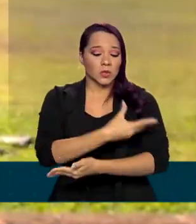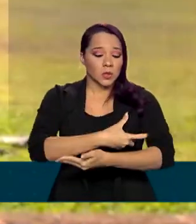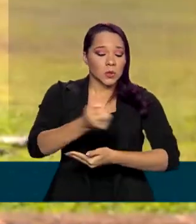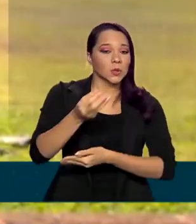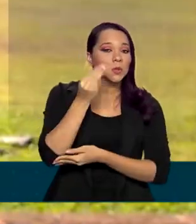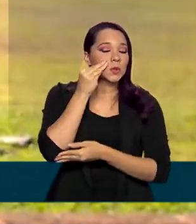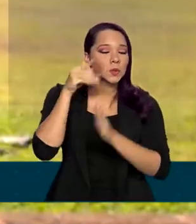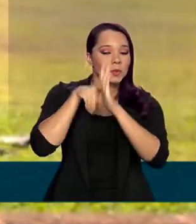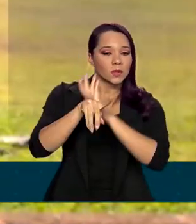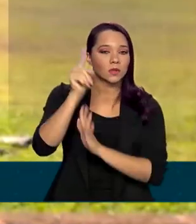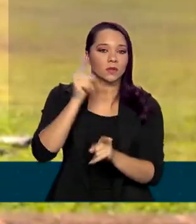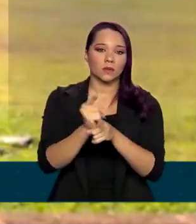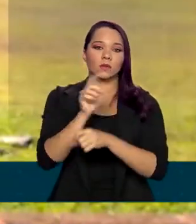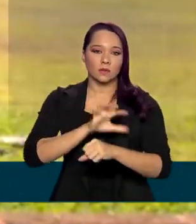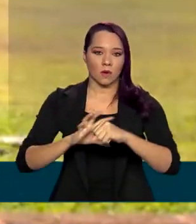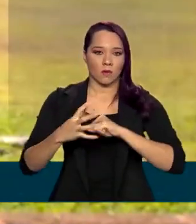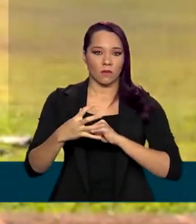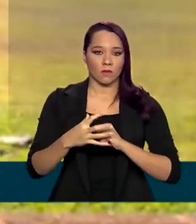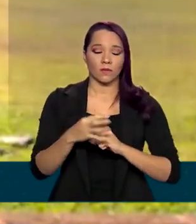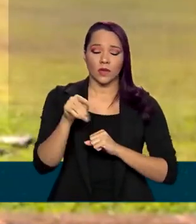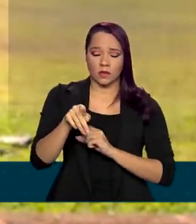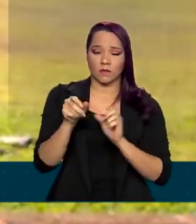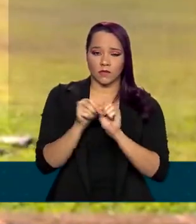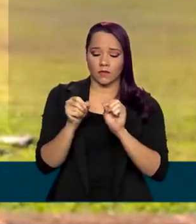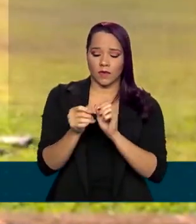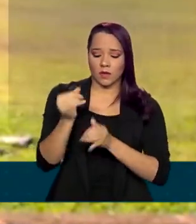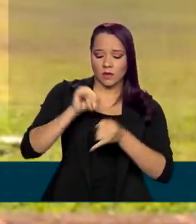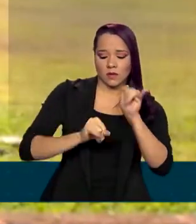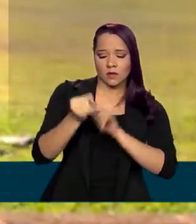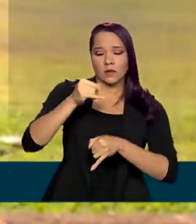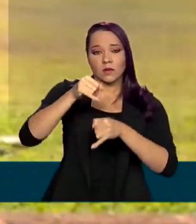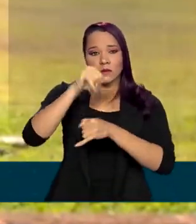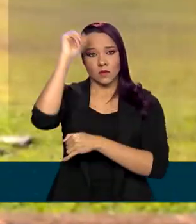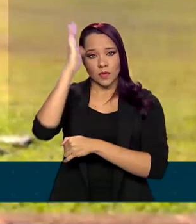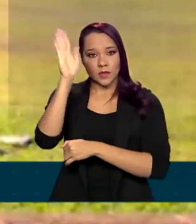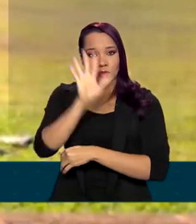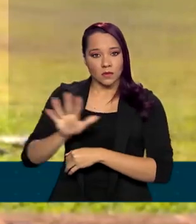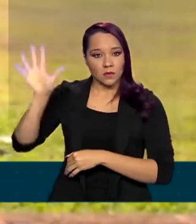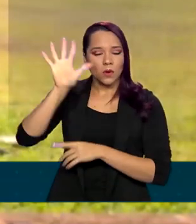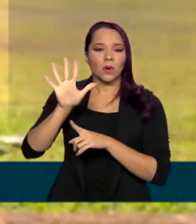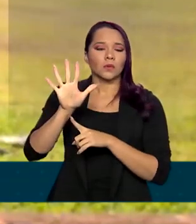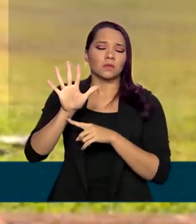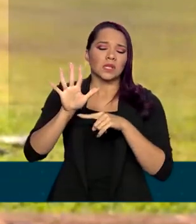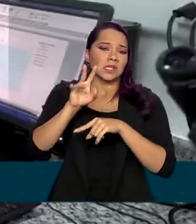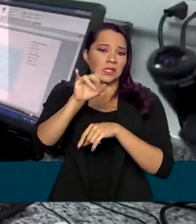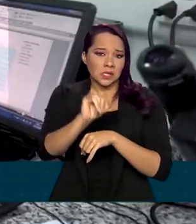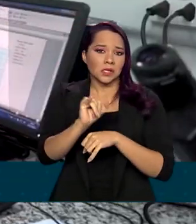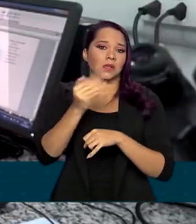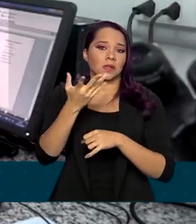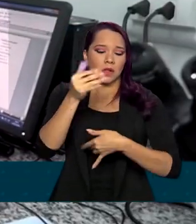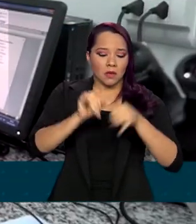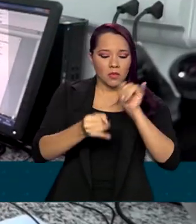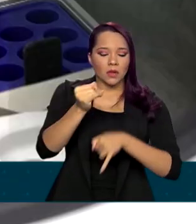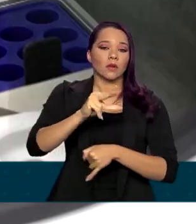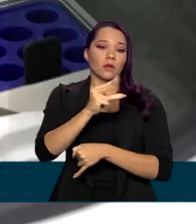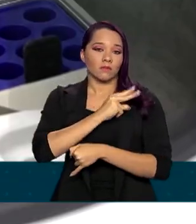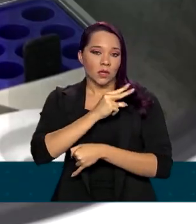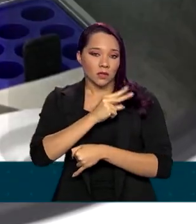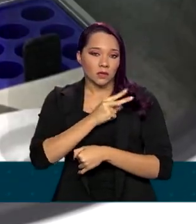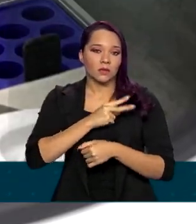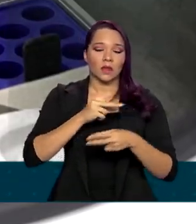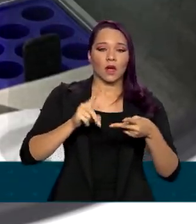diagnóstico para a Covid-19 realizados em todo o país, seja por laboratórios da rede pública, privada,